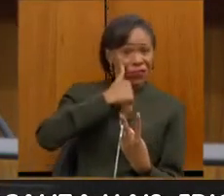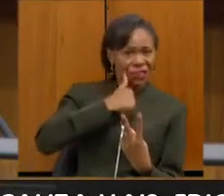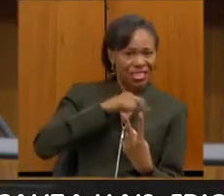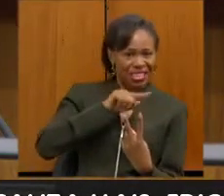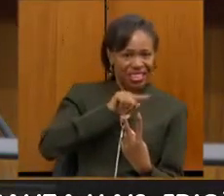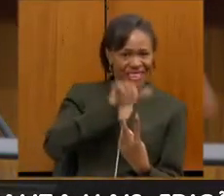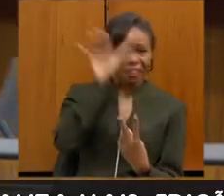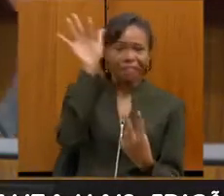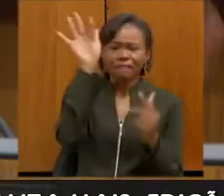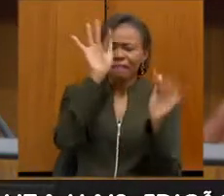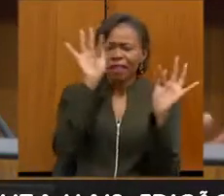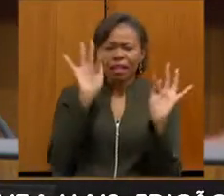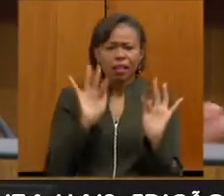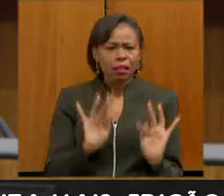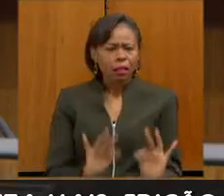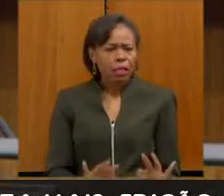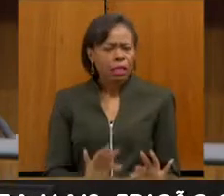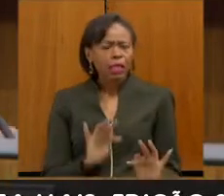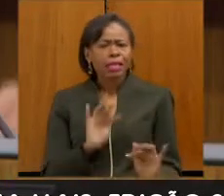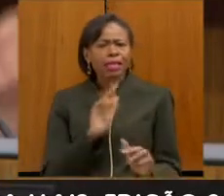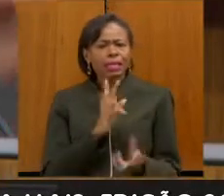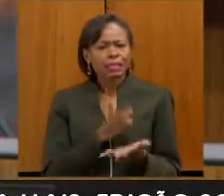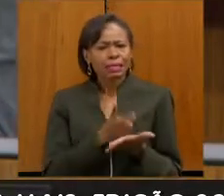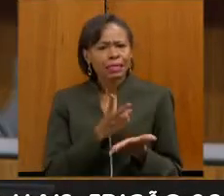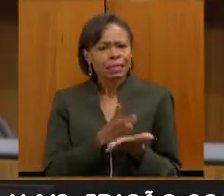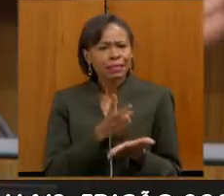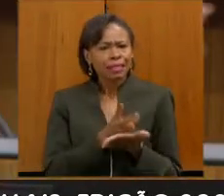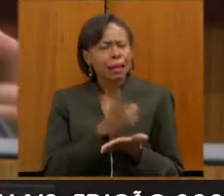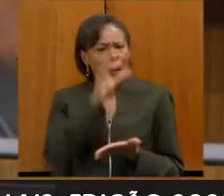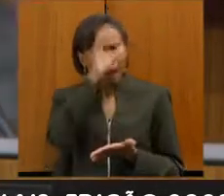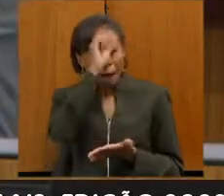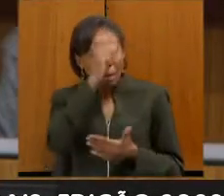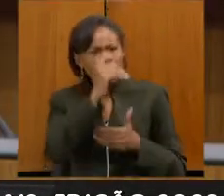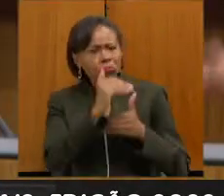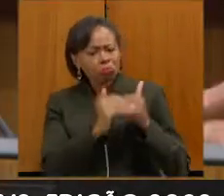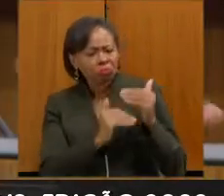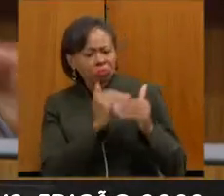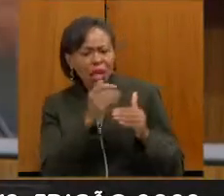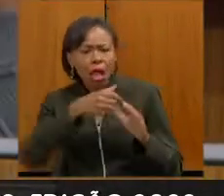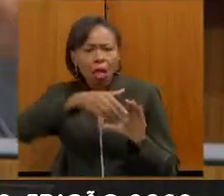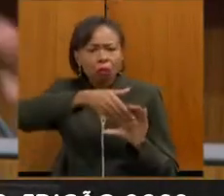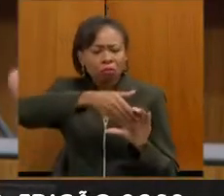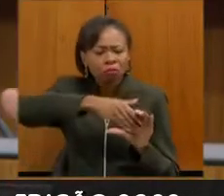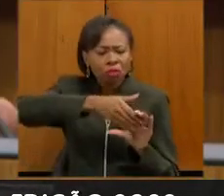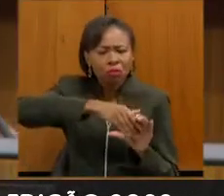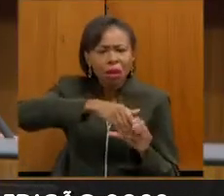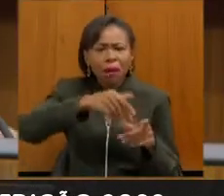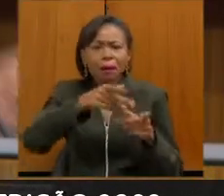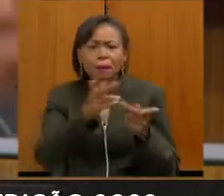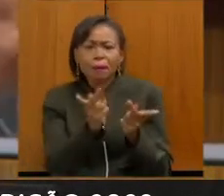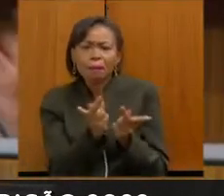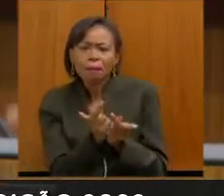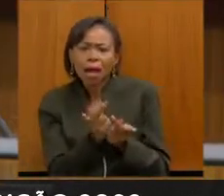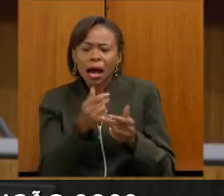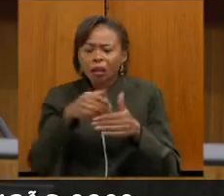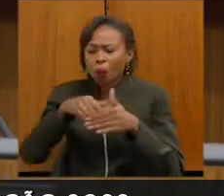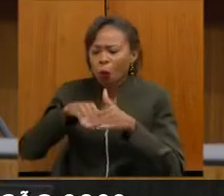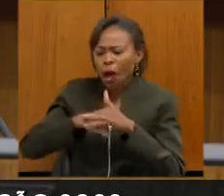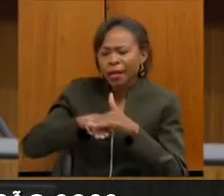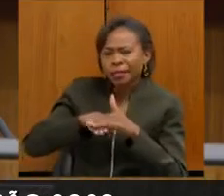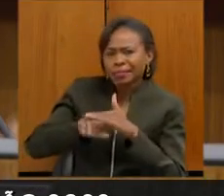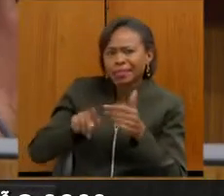muito feliz, porque aprende a cada minuto mais, lavar um copo, lavar um prato, guardar as coisas, cuidar dos